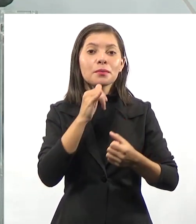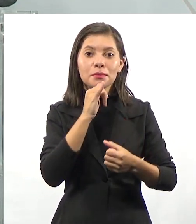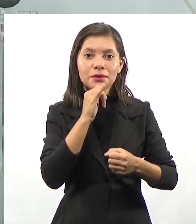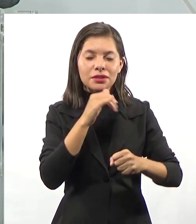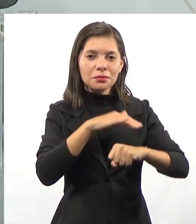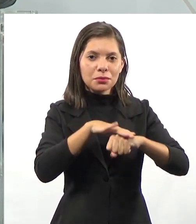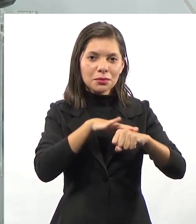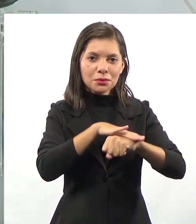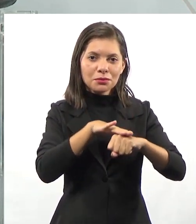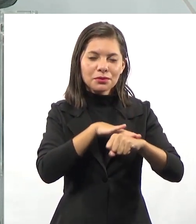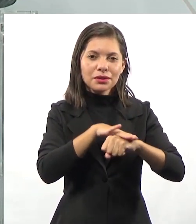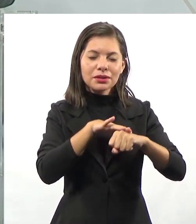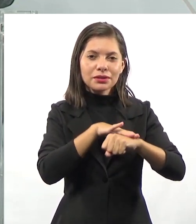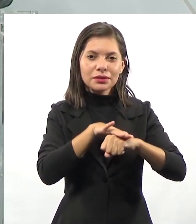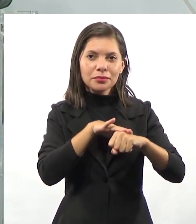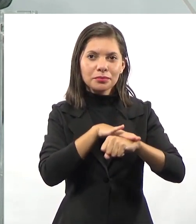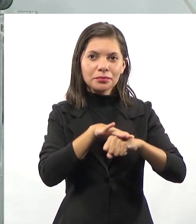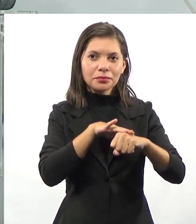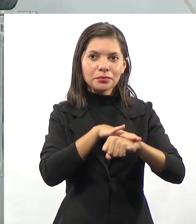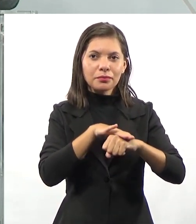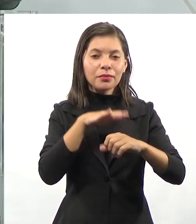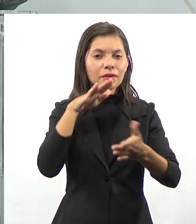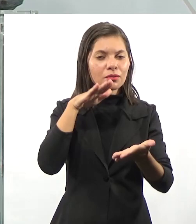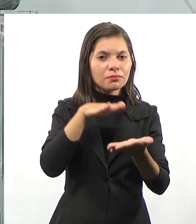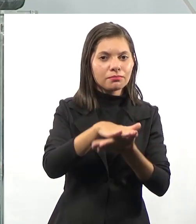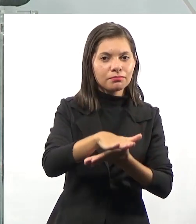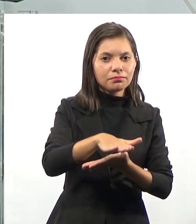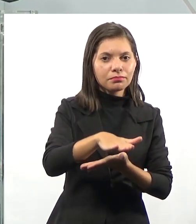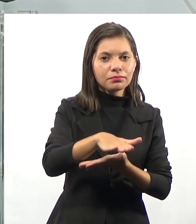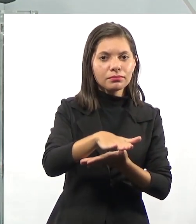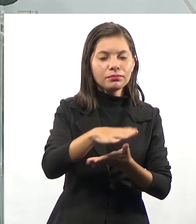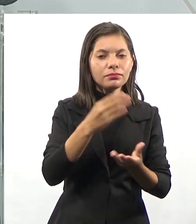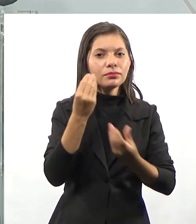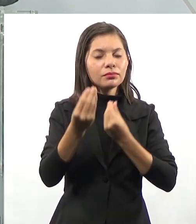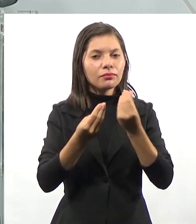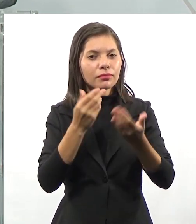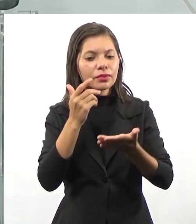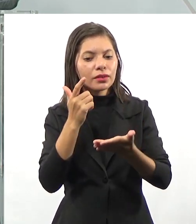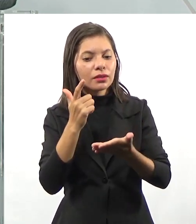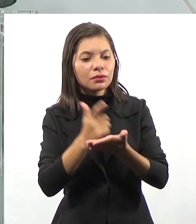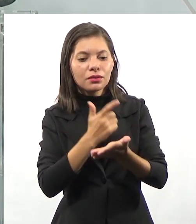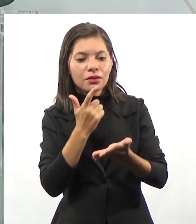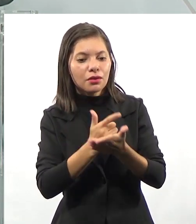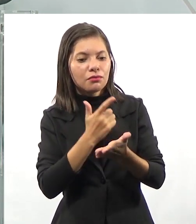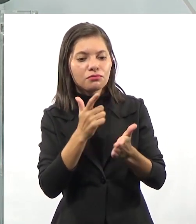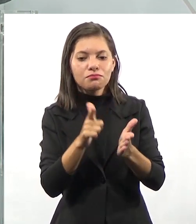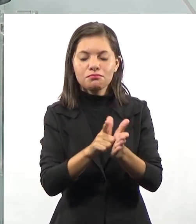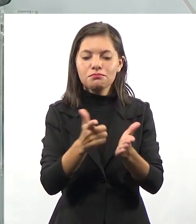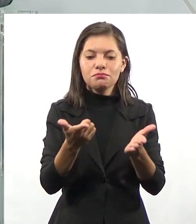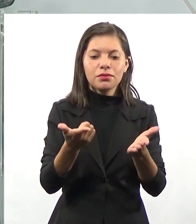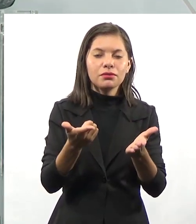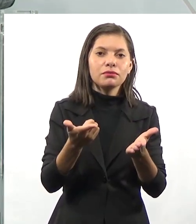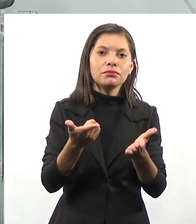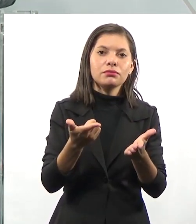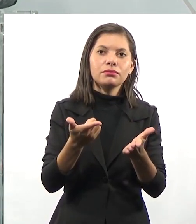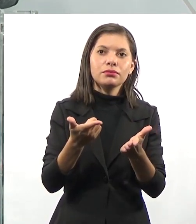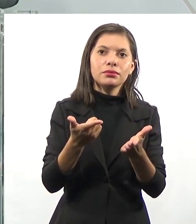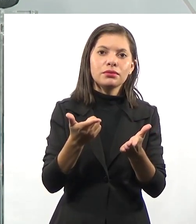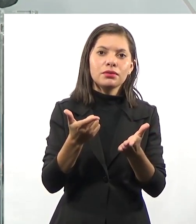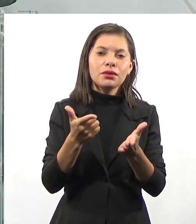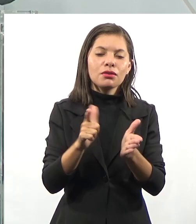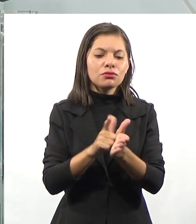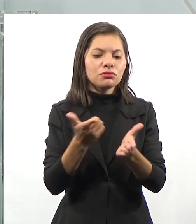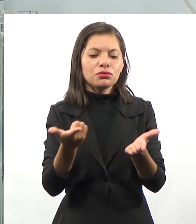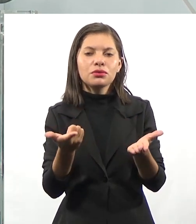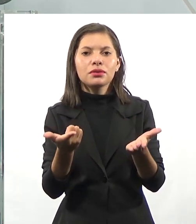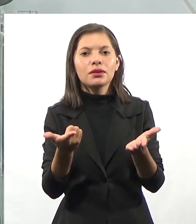conversa, ondas sonoras, no meio impresso, através de um livro, de um papel, de